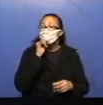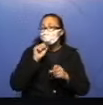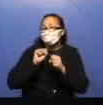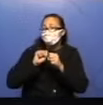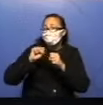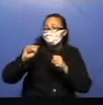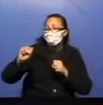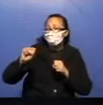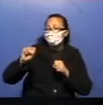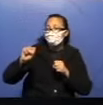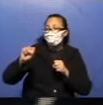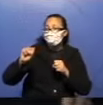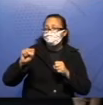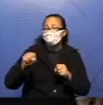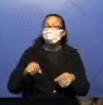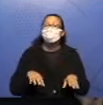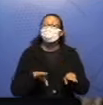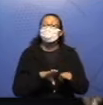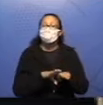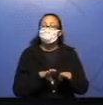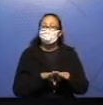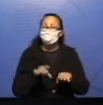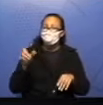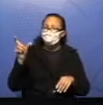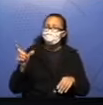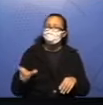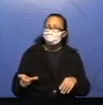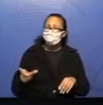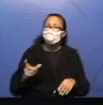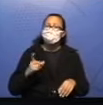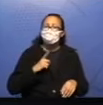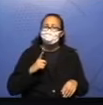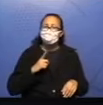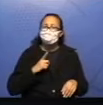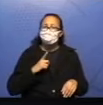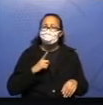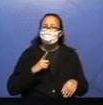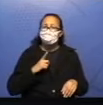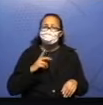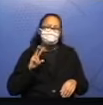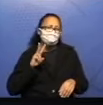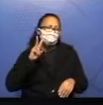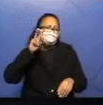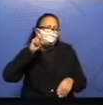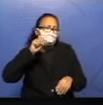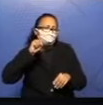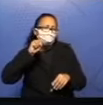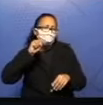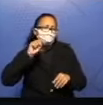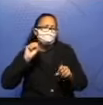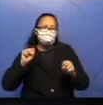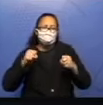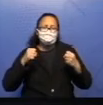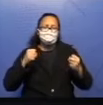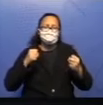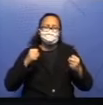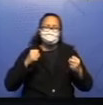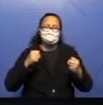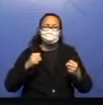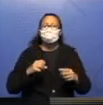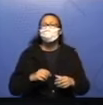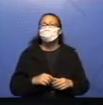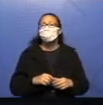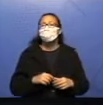histórias, as personagens têm super-poderes. E aí você, se o seu tiver, você vai descrever. Olha que legal, nós apresentamos aqui, ó,